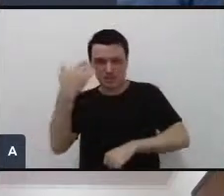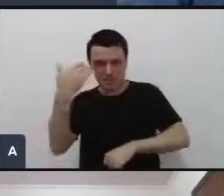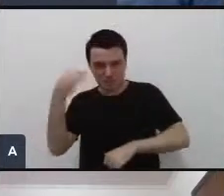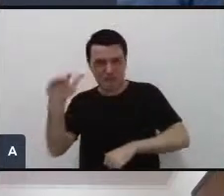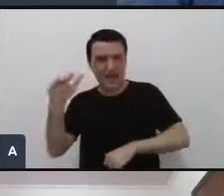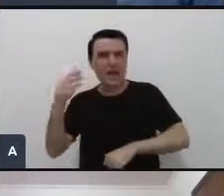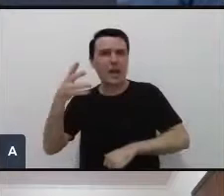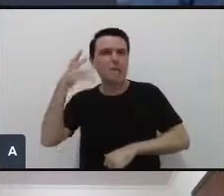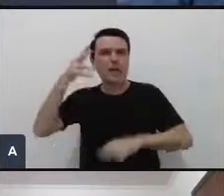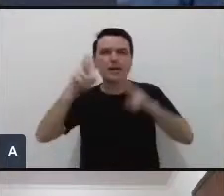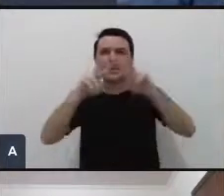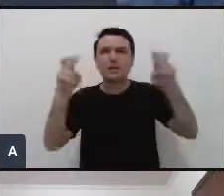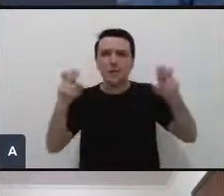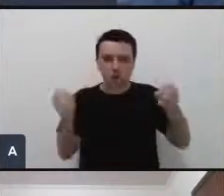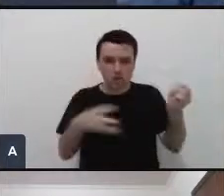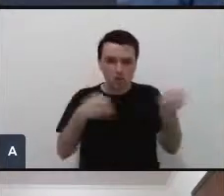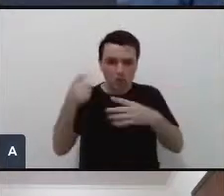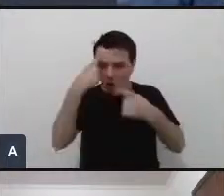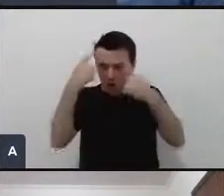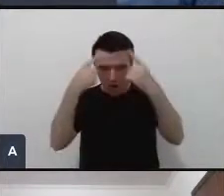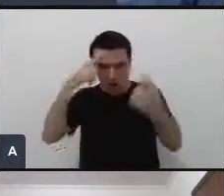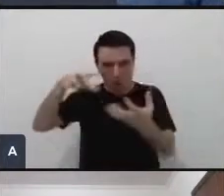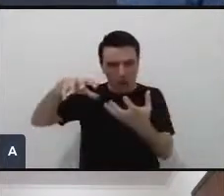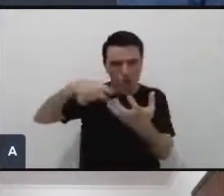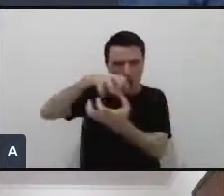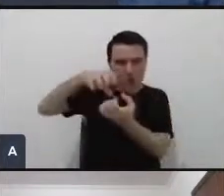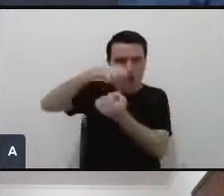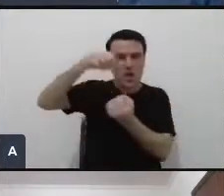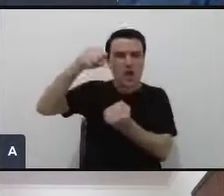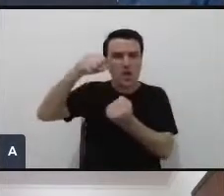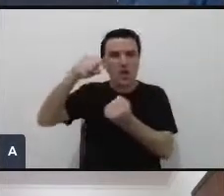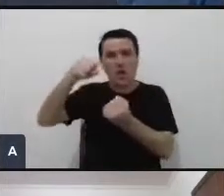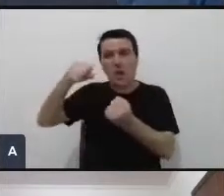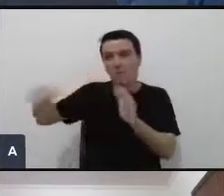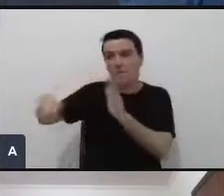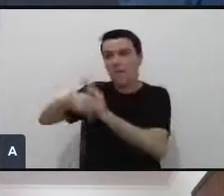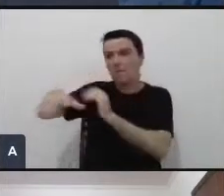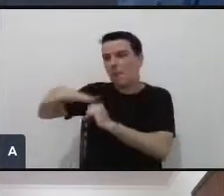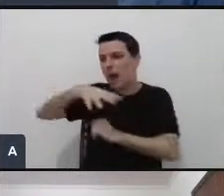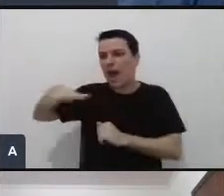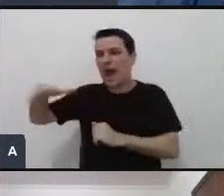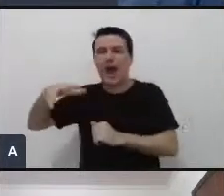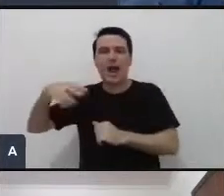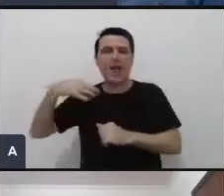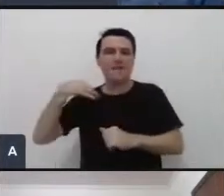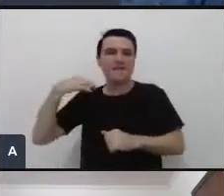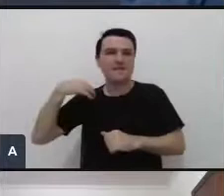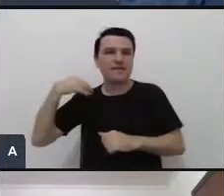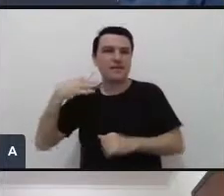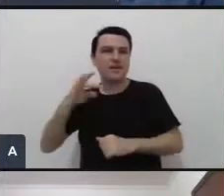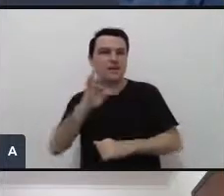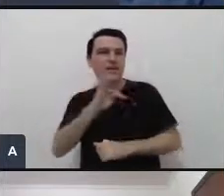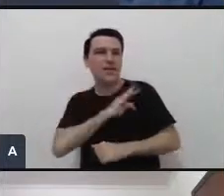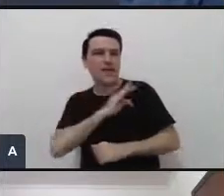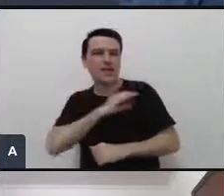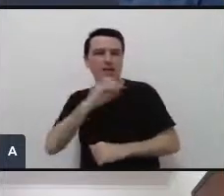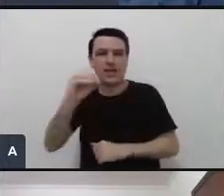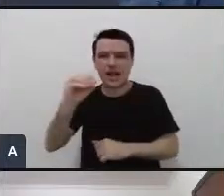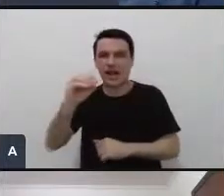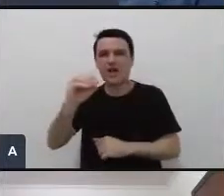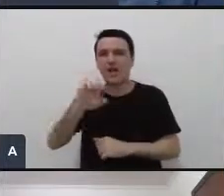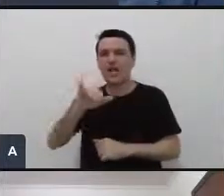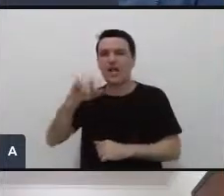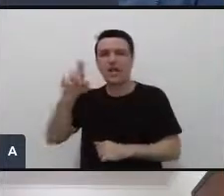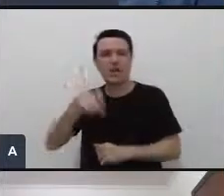é inovação e sustentabilidade na modelagem do vestuário técnicas de zero waste design com o professor